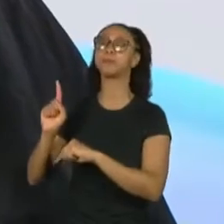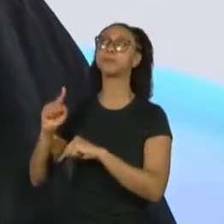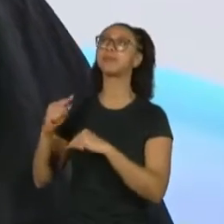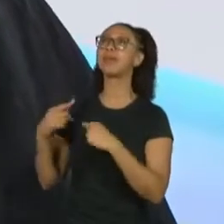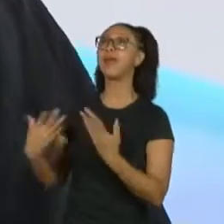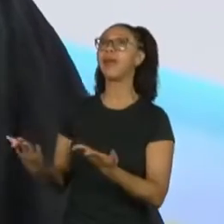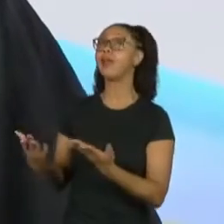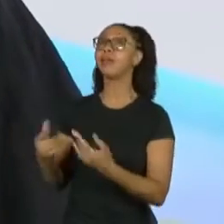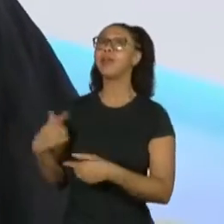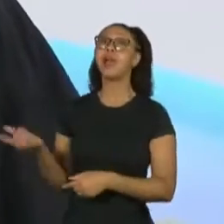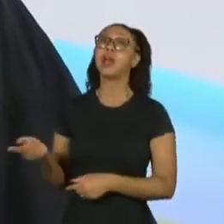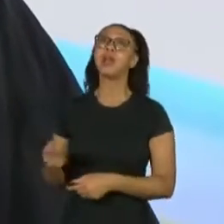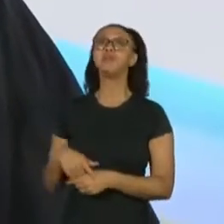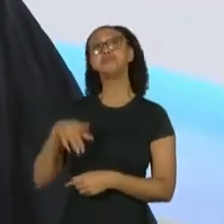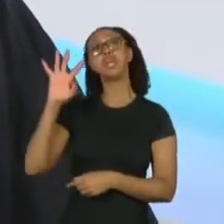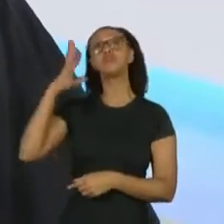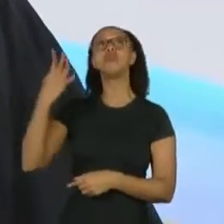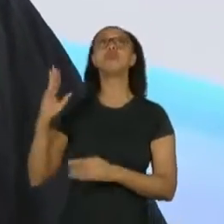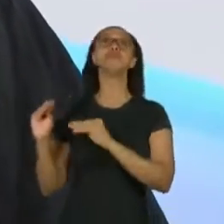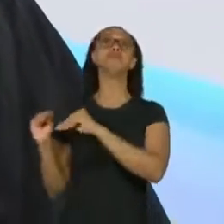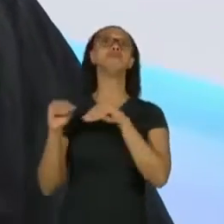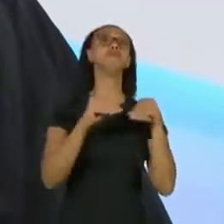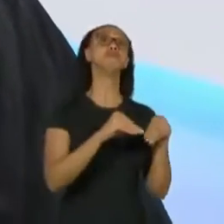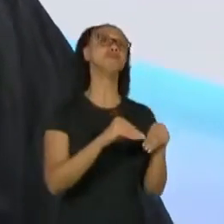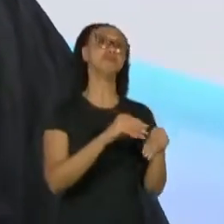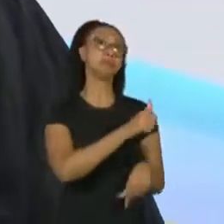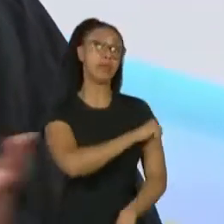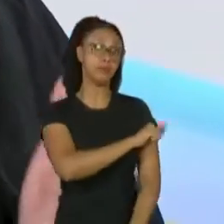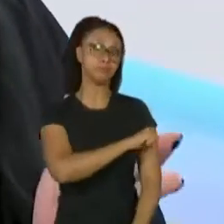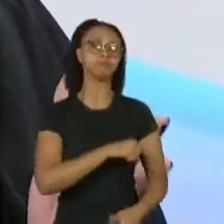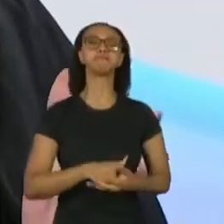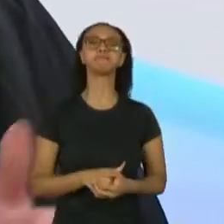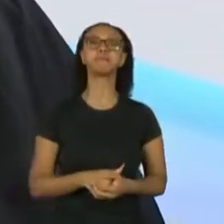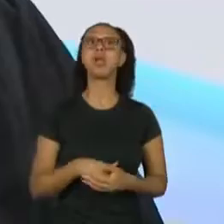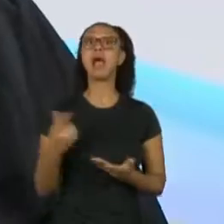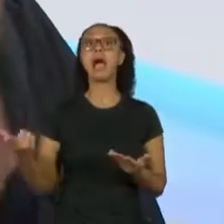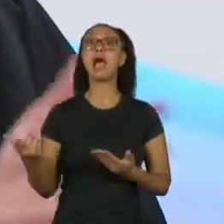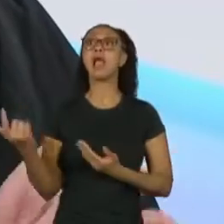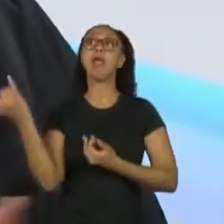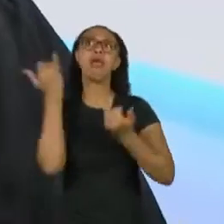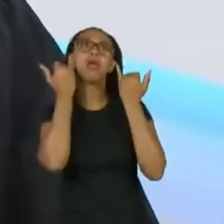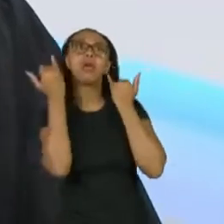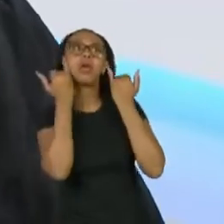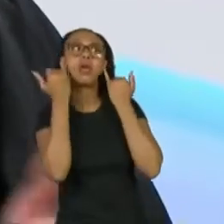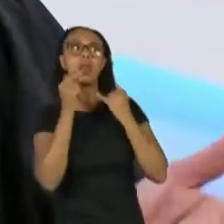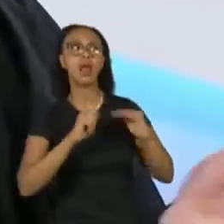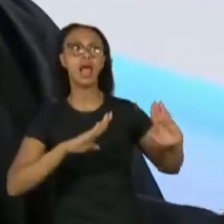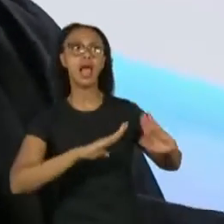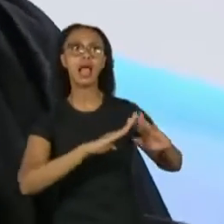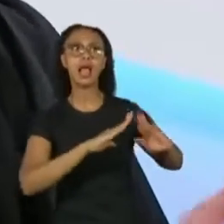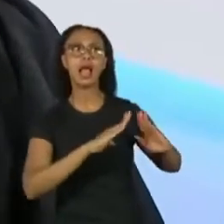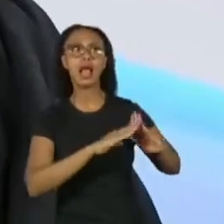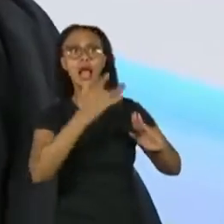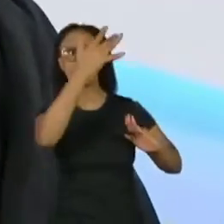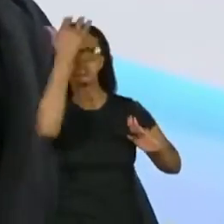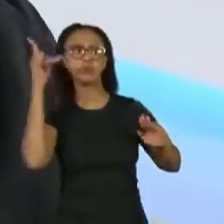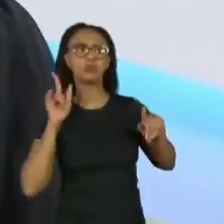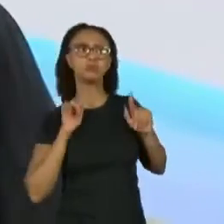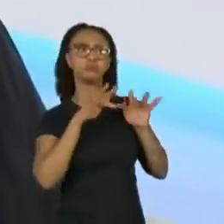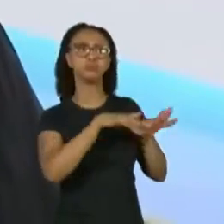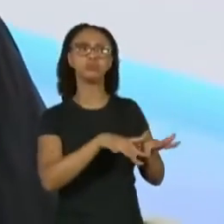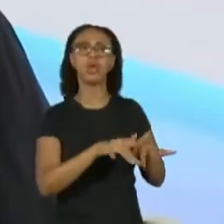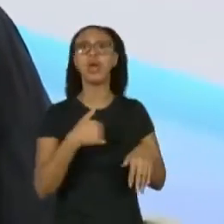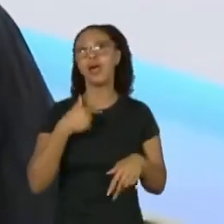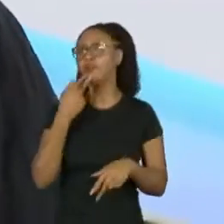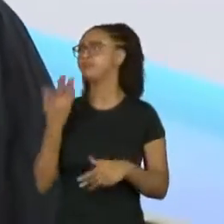e aí ela resolveu que ela queria morar no Rio. E aí ela soube dessa república, foi até lá, né? Eu falei, Lucélia, não